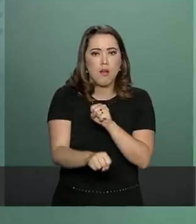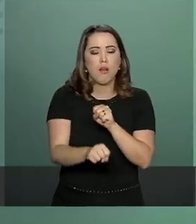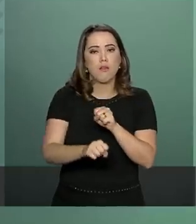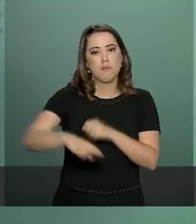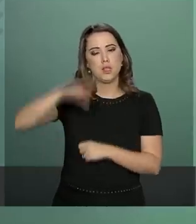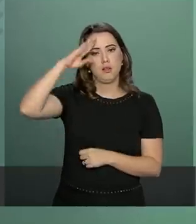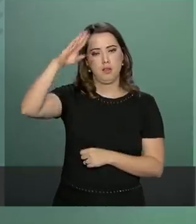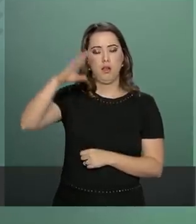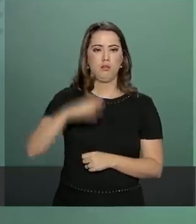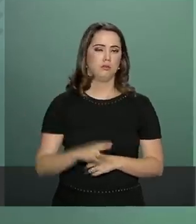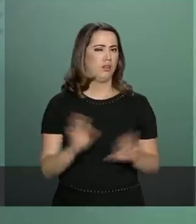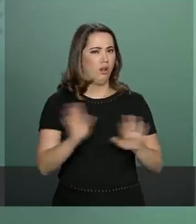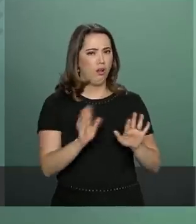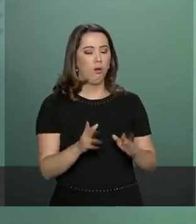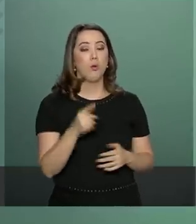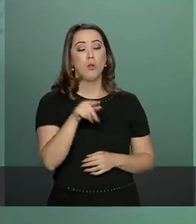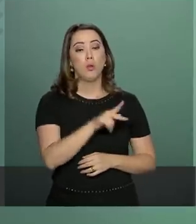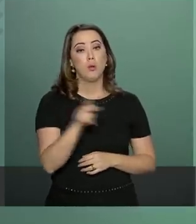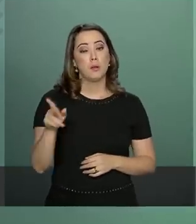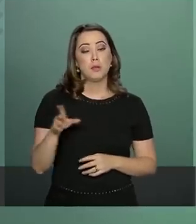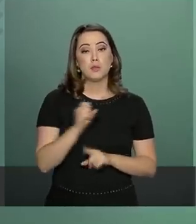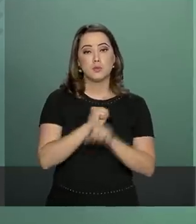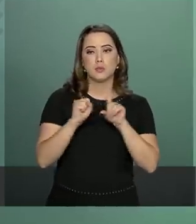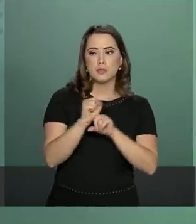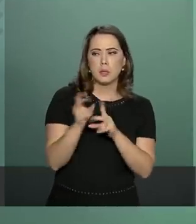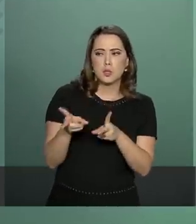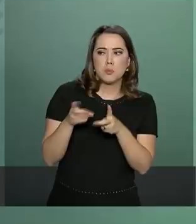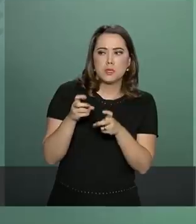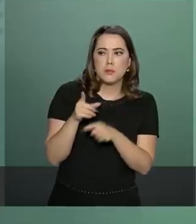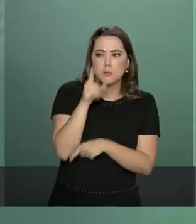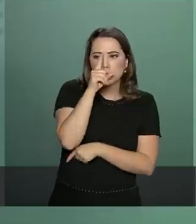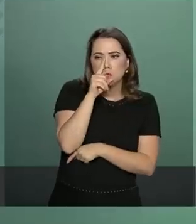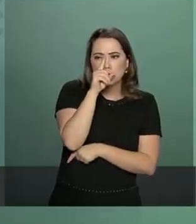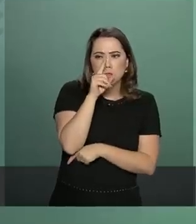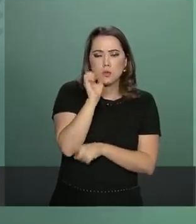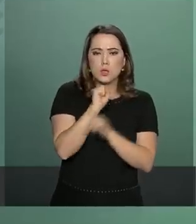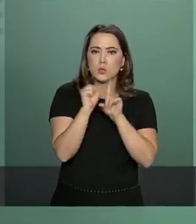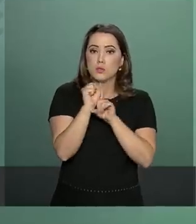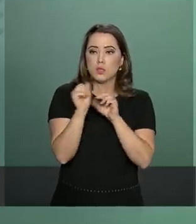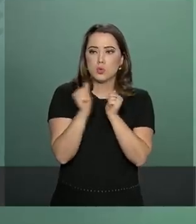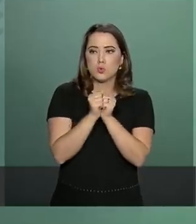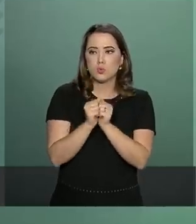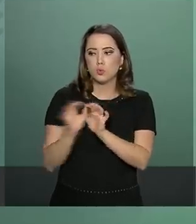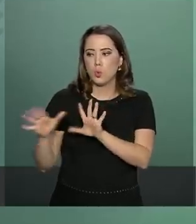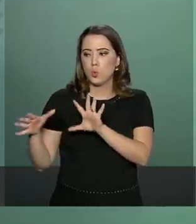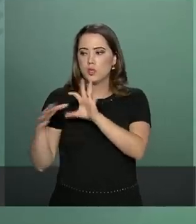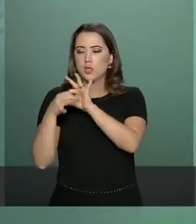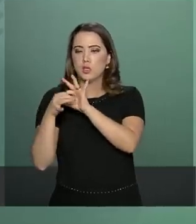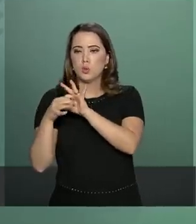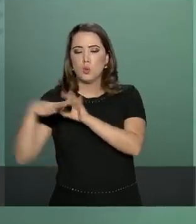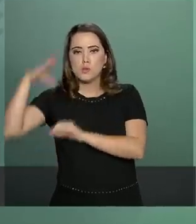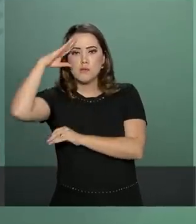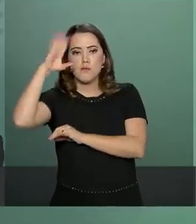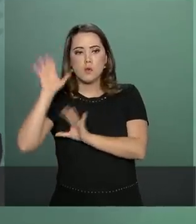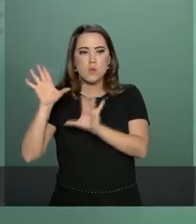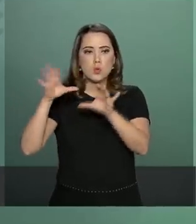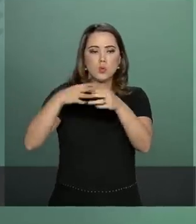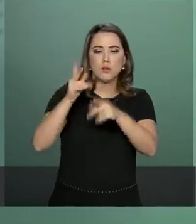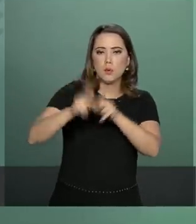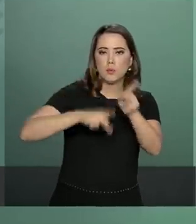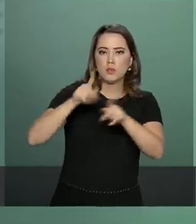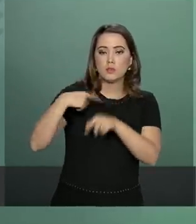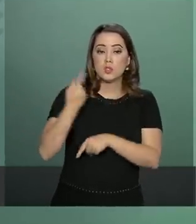que o país estava vivenciando naquele momento juntou-se civis e militares e nós